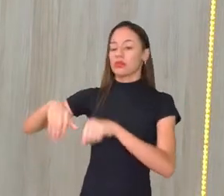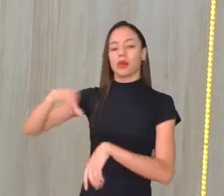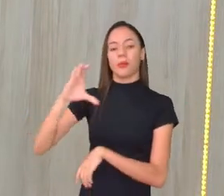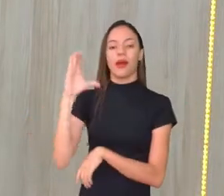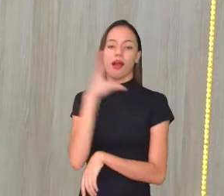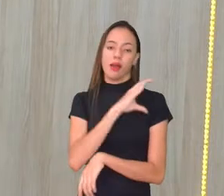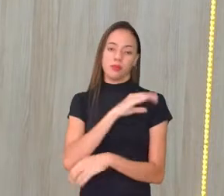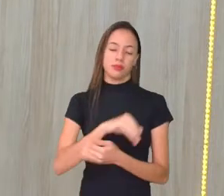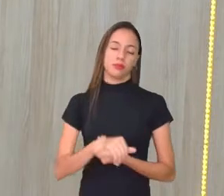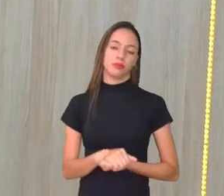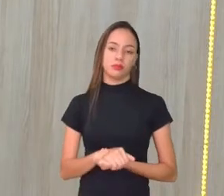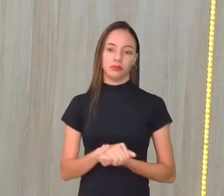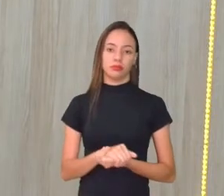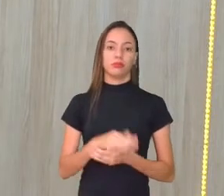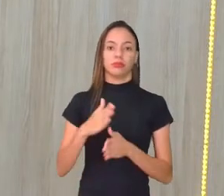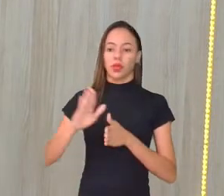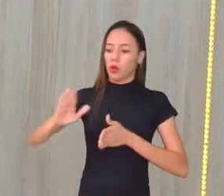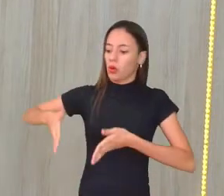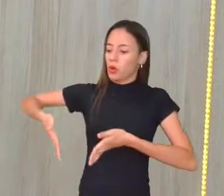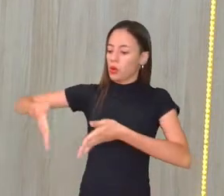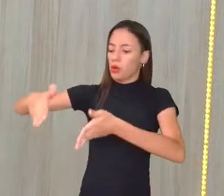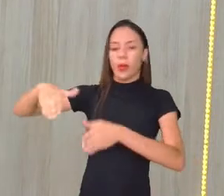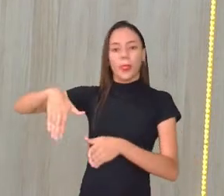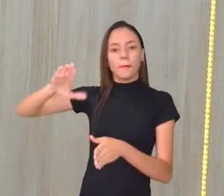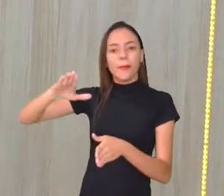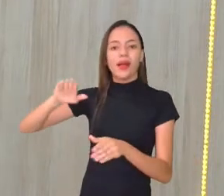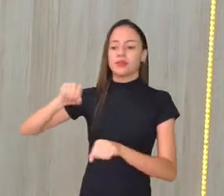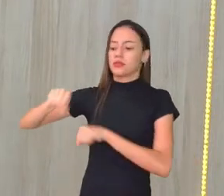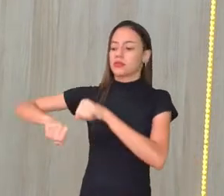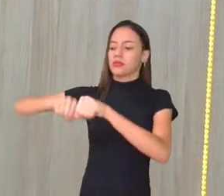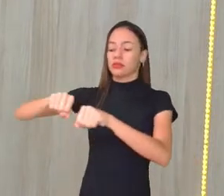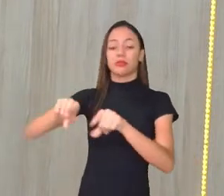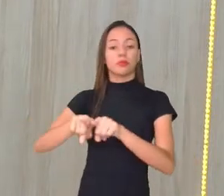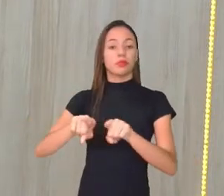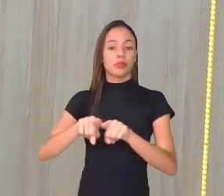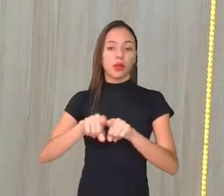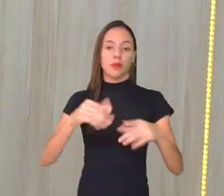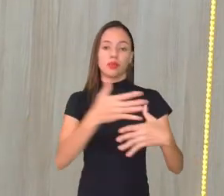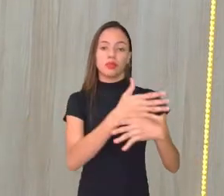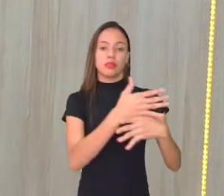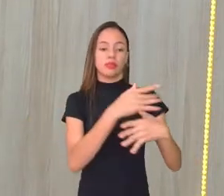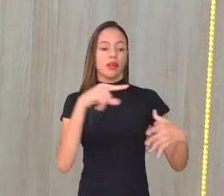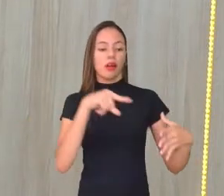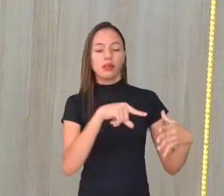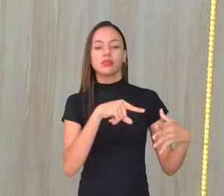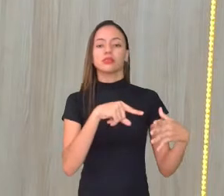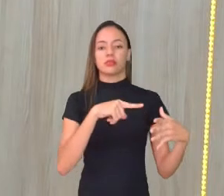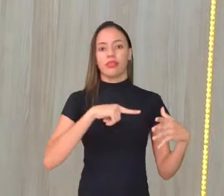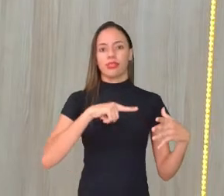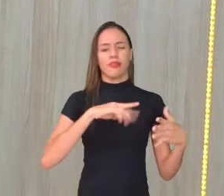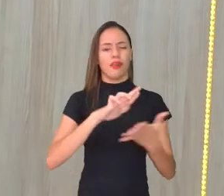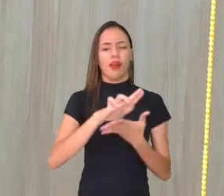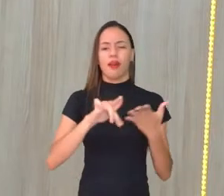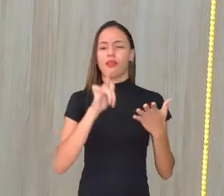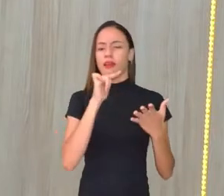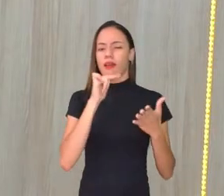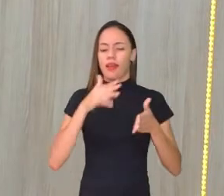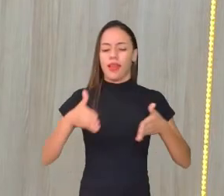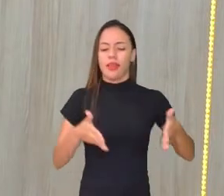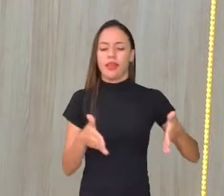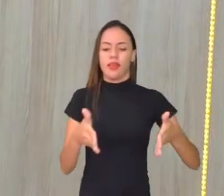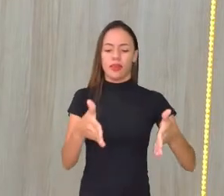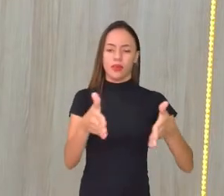gente tem esse aumento das ciclofaixas. A gente tem uma cidade que tem a benção de ser cortada por rios. Então,